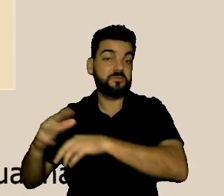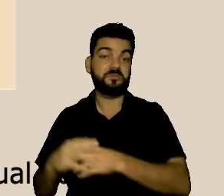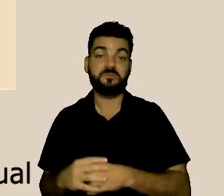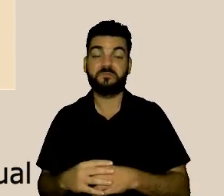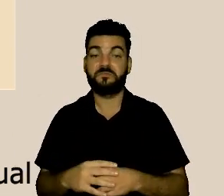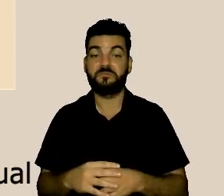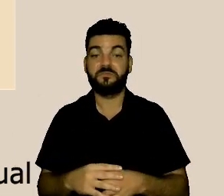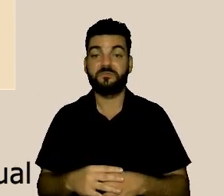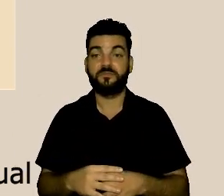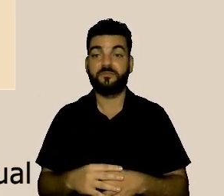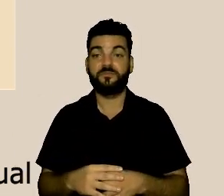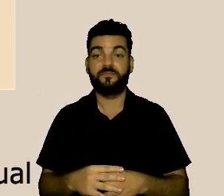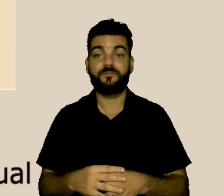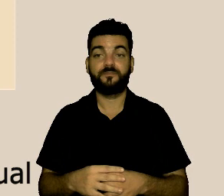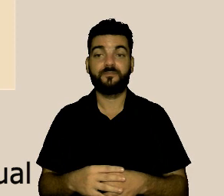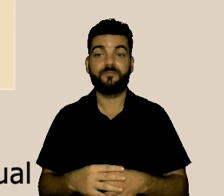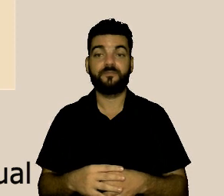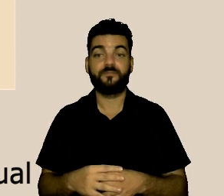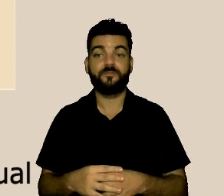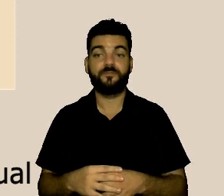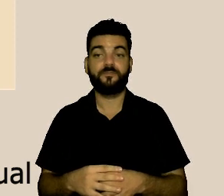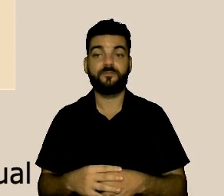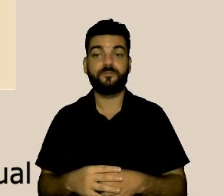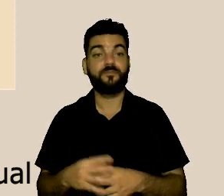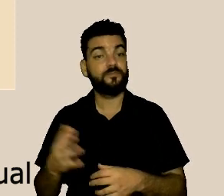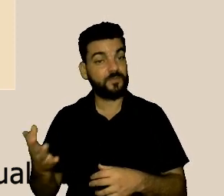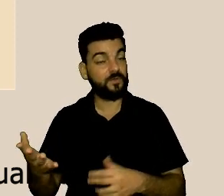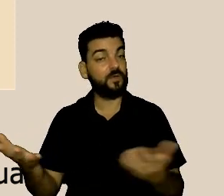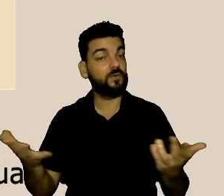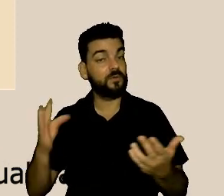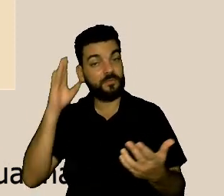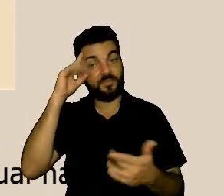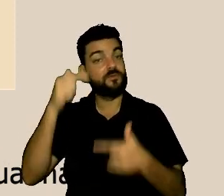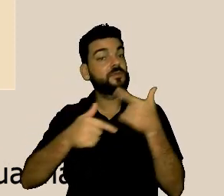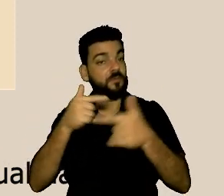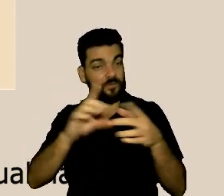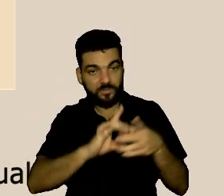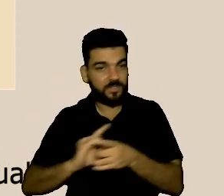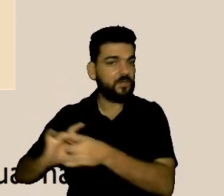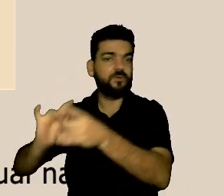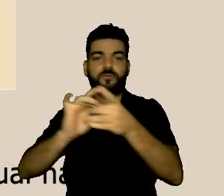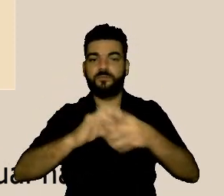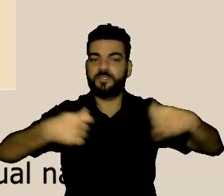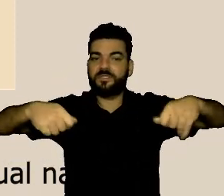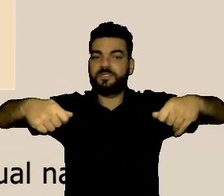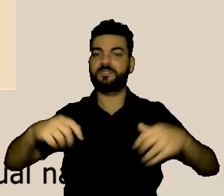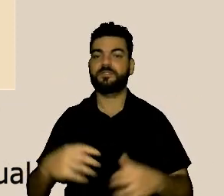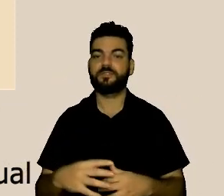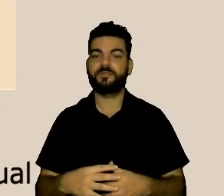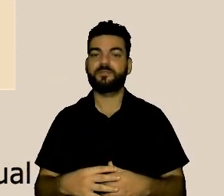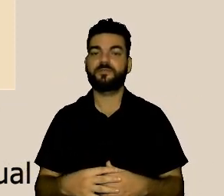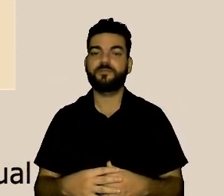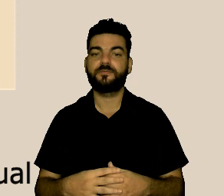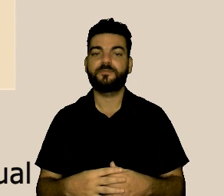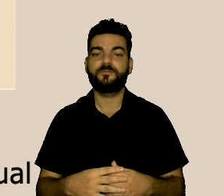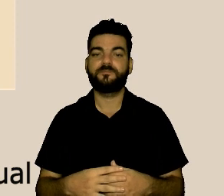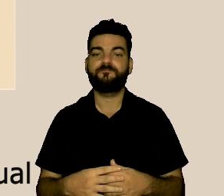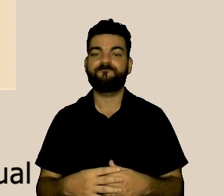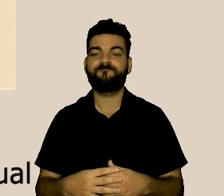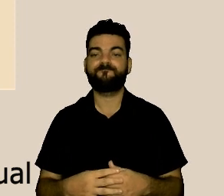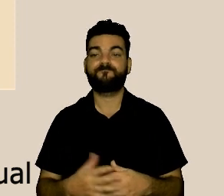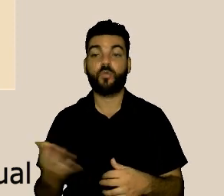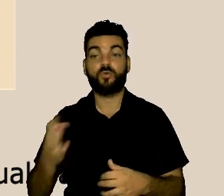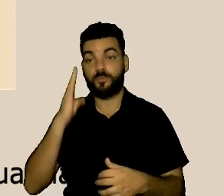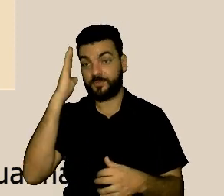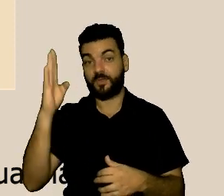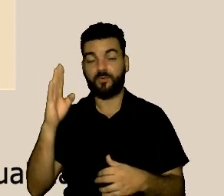Então, dentro disso a gente precisava fazer um trabalho conjunto porque um dos grandes